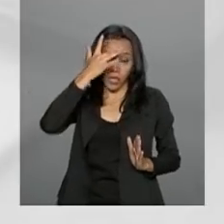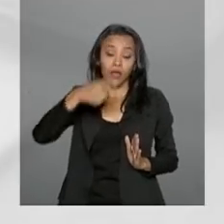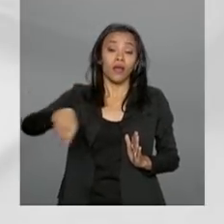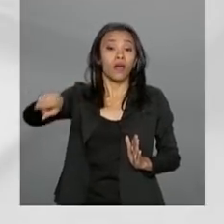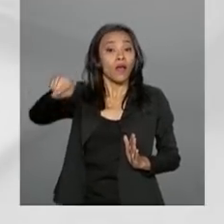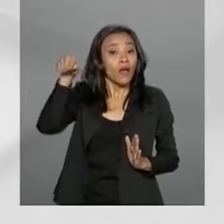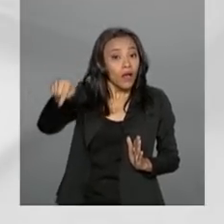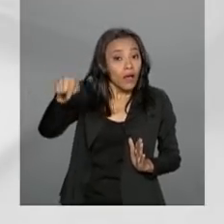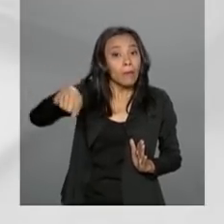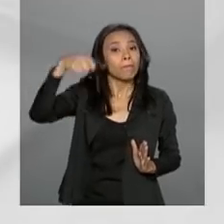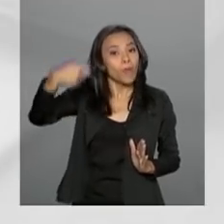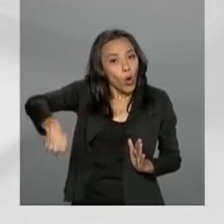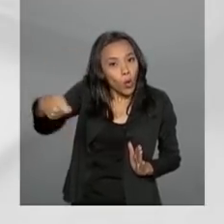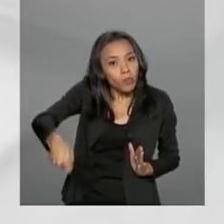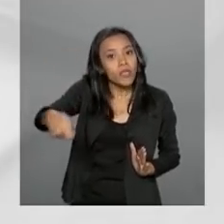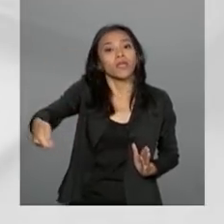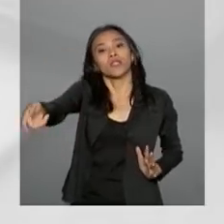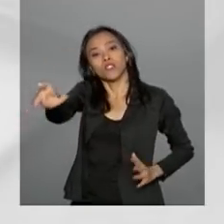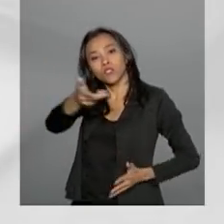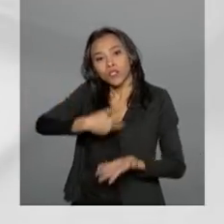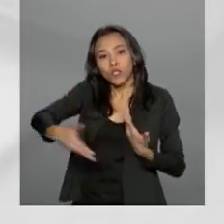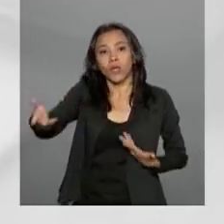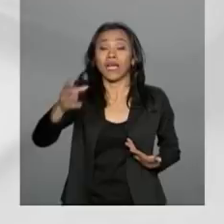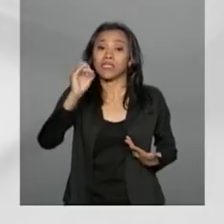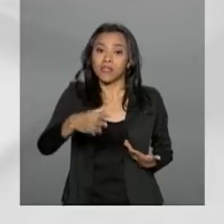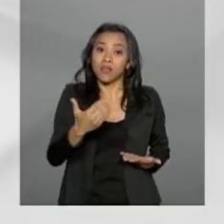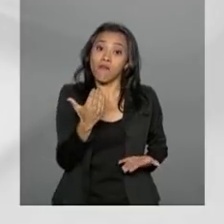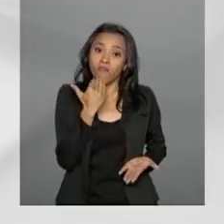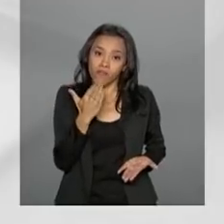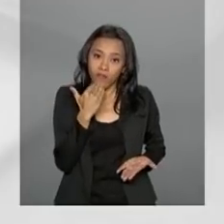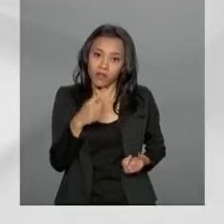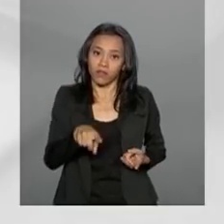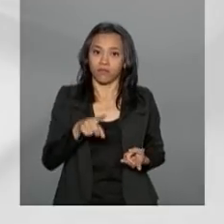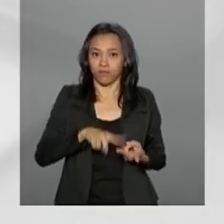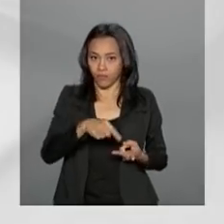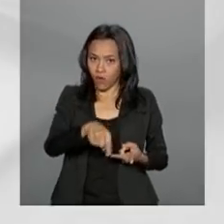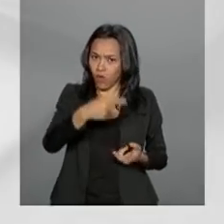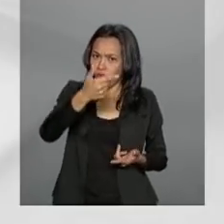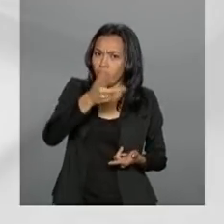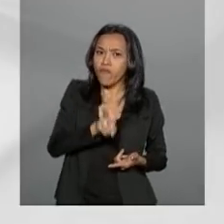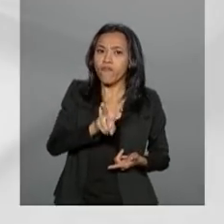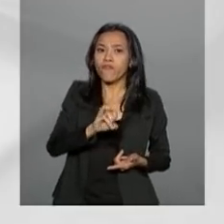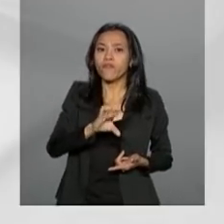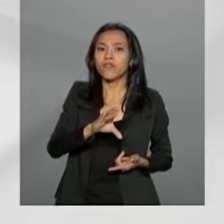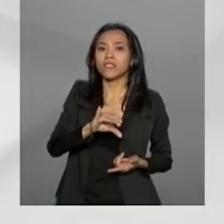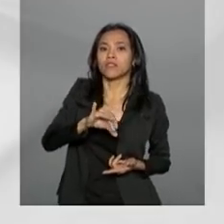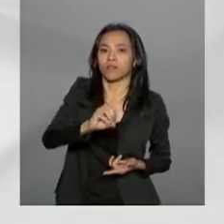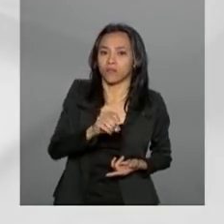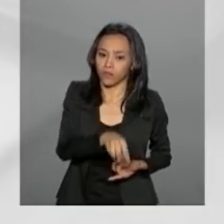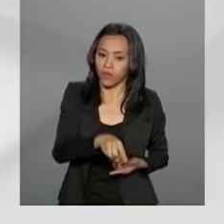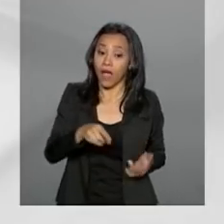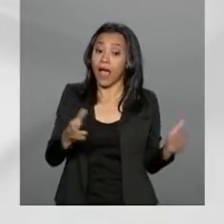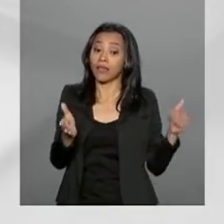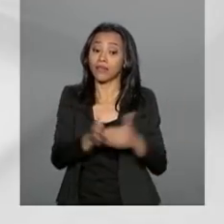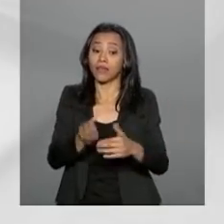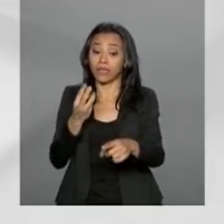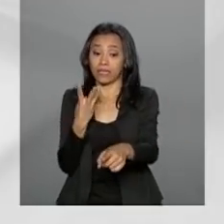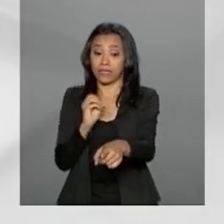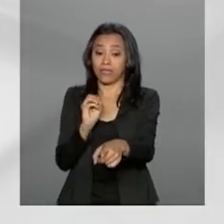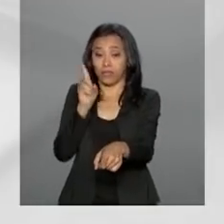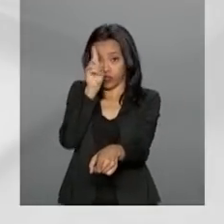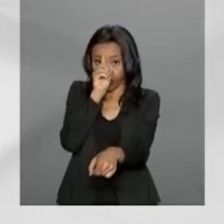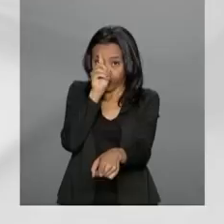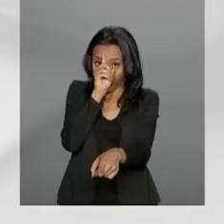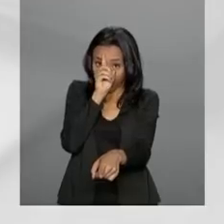obrigado a realizar a troca somente em casos de defeito ou vício. A troca pode ser feita em até 30 dias.